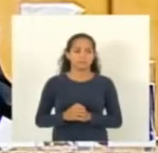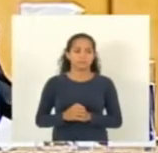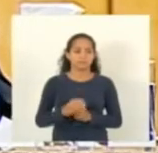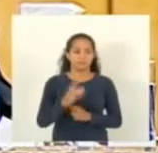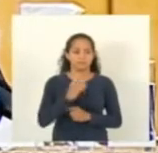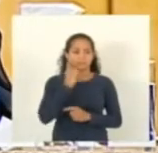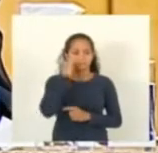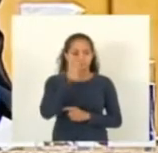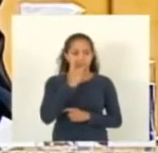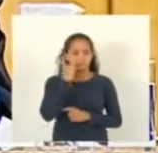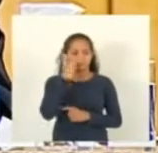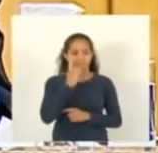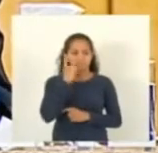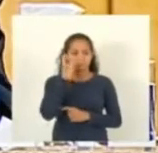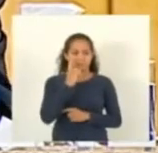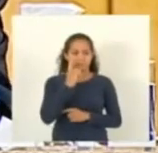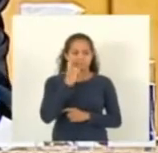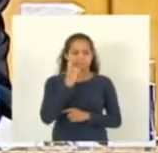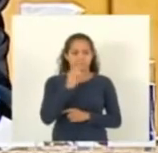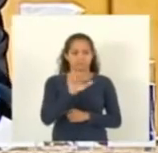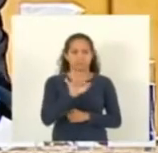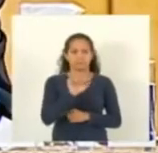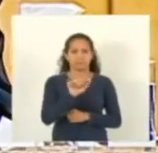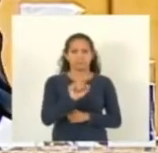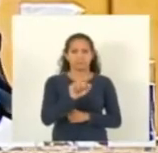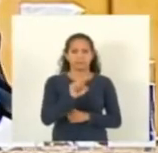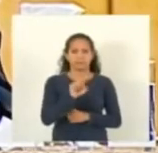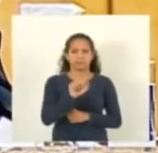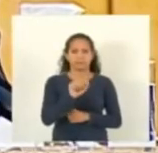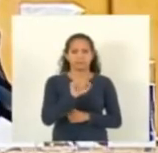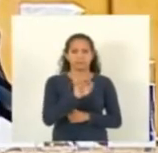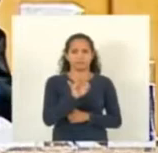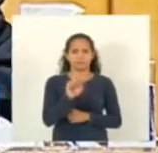deputado doutor Rafael Favato